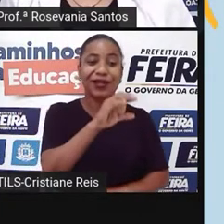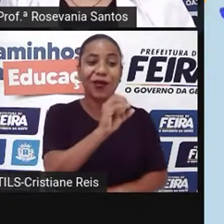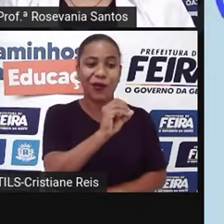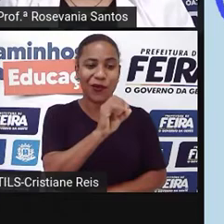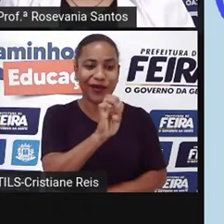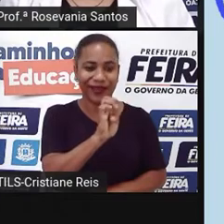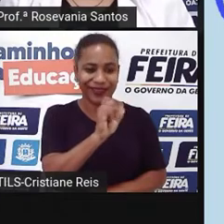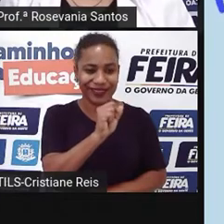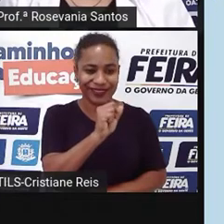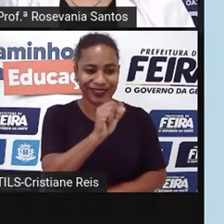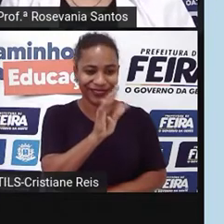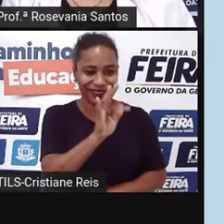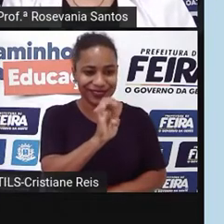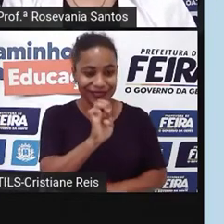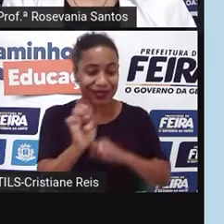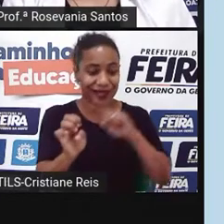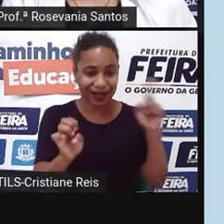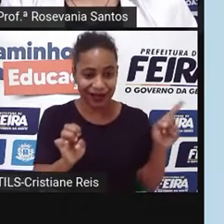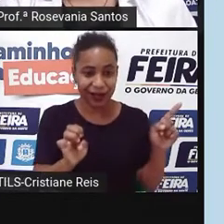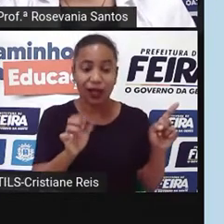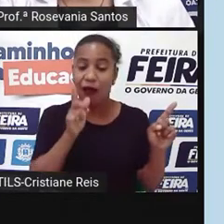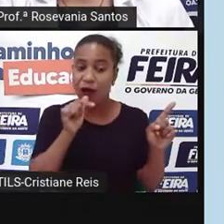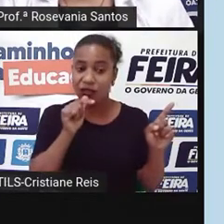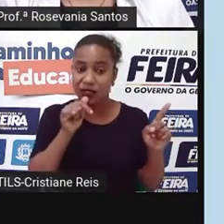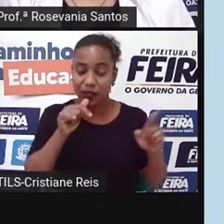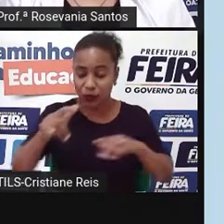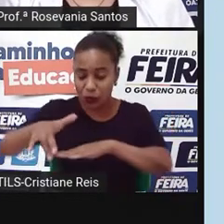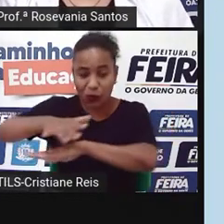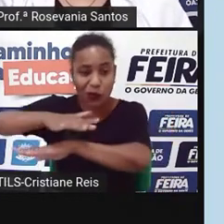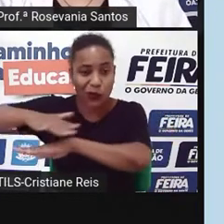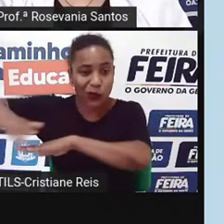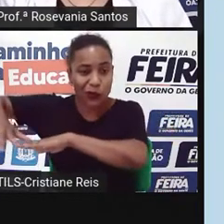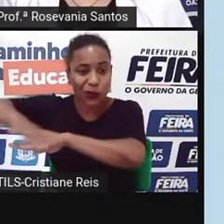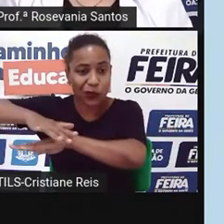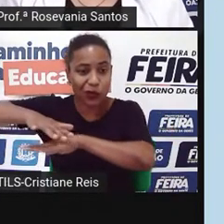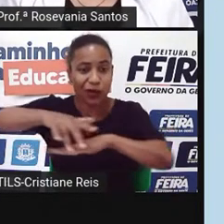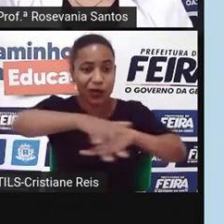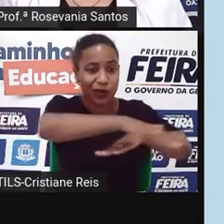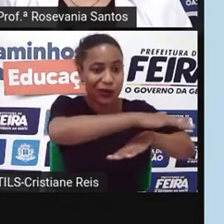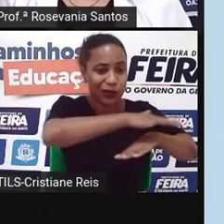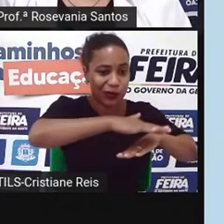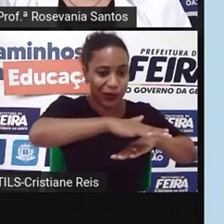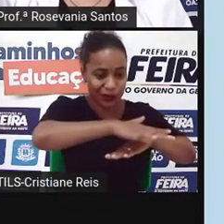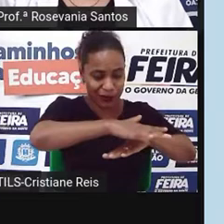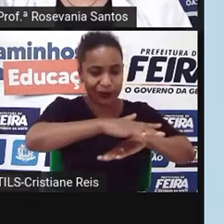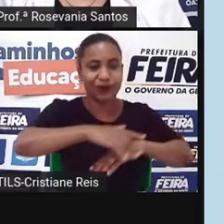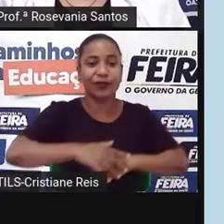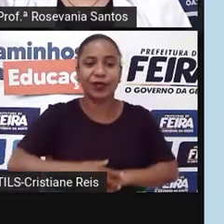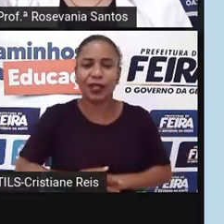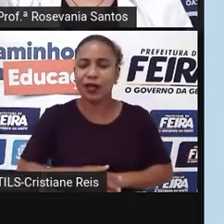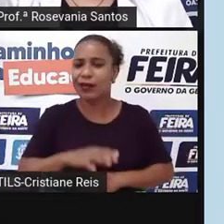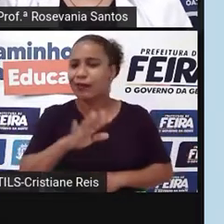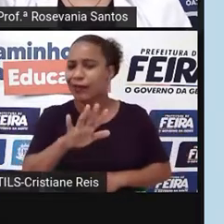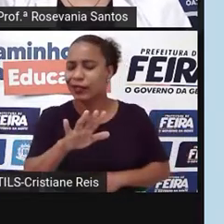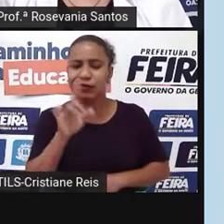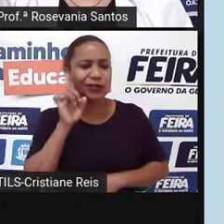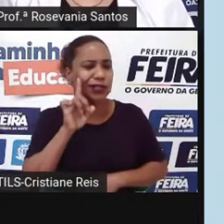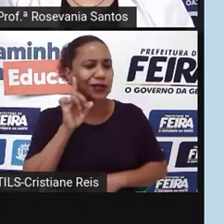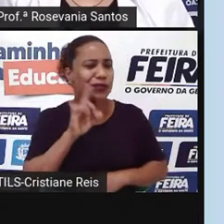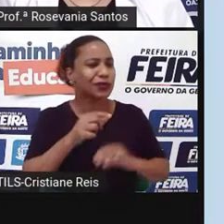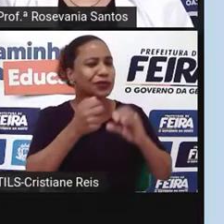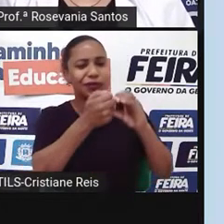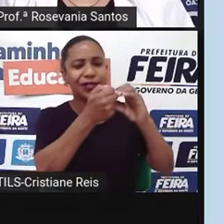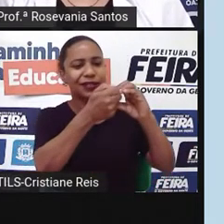Oceano Pacífico. Bom, a nível de característica, né, os Estados Unidos, a gente vai observar